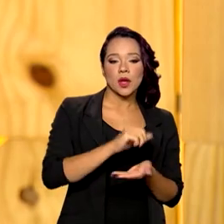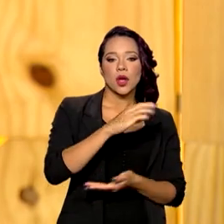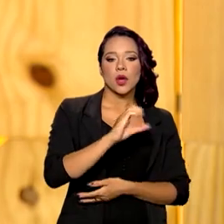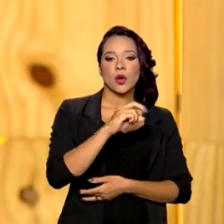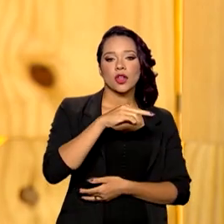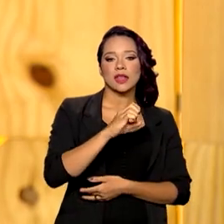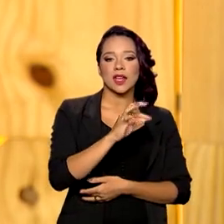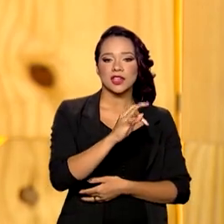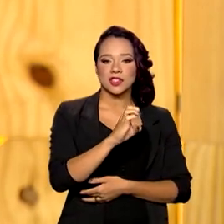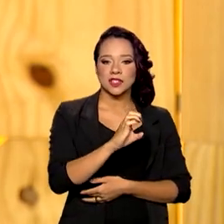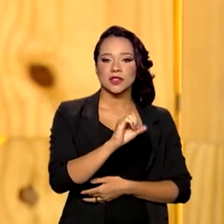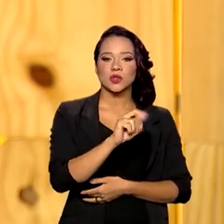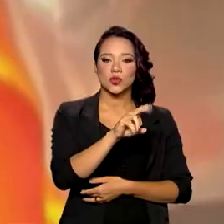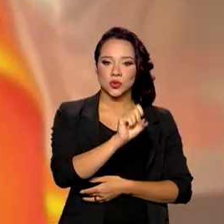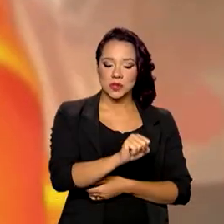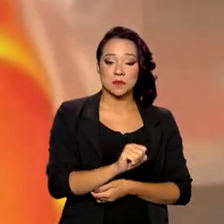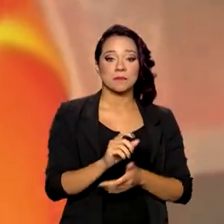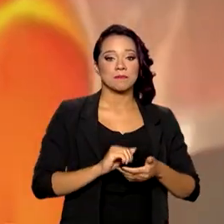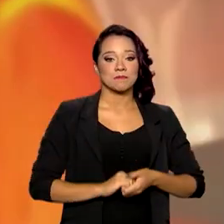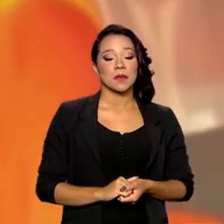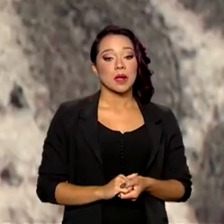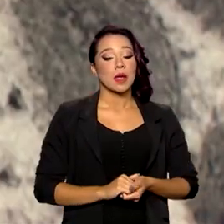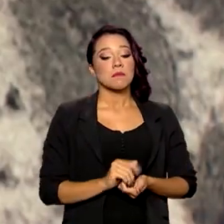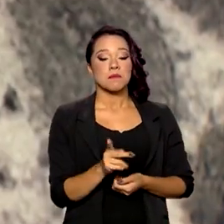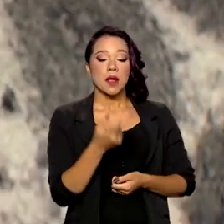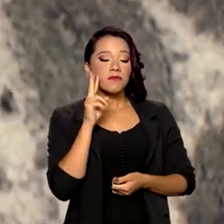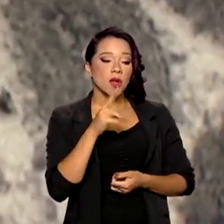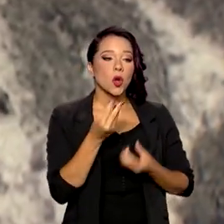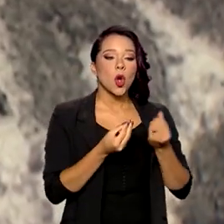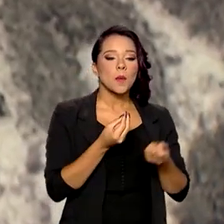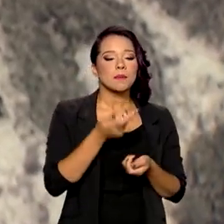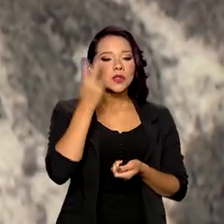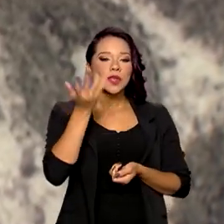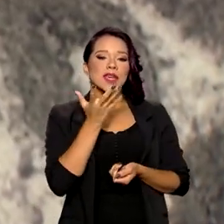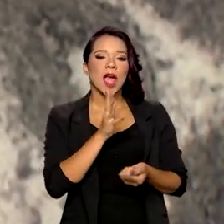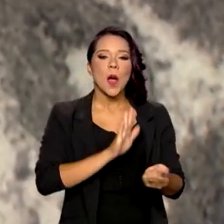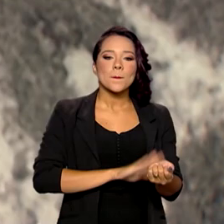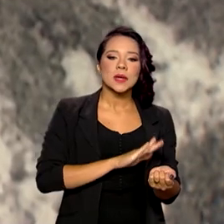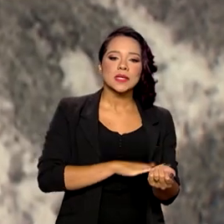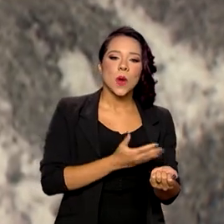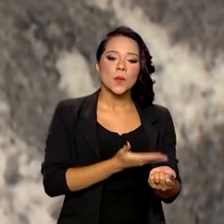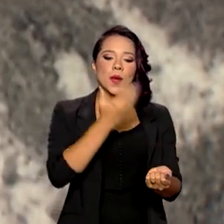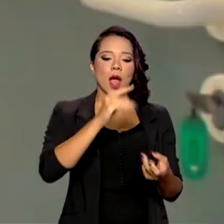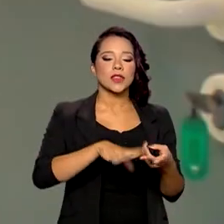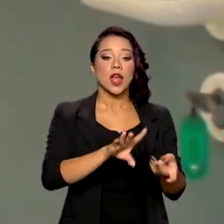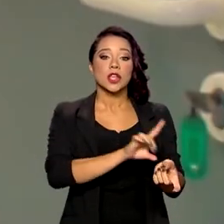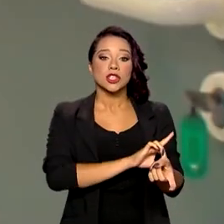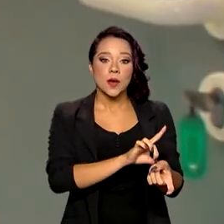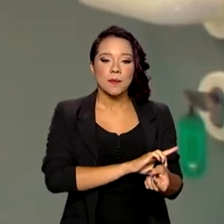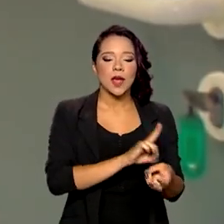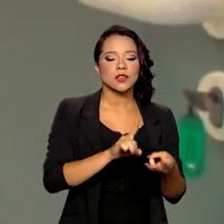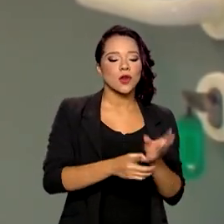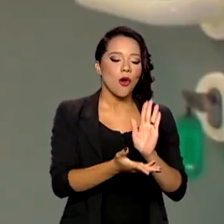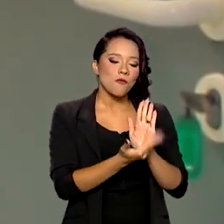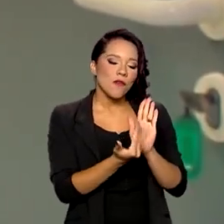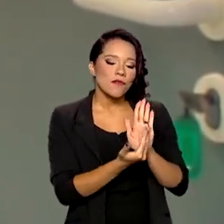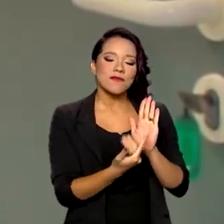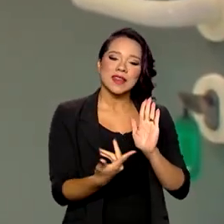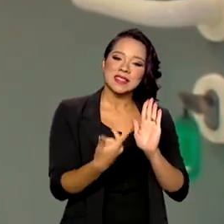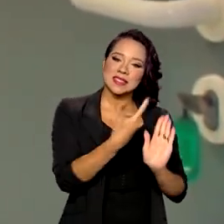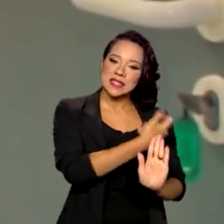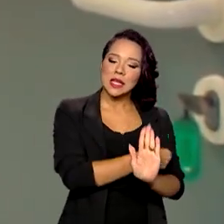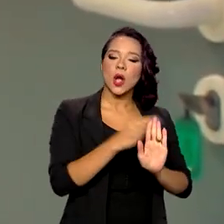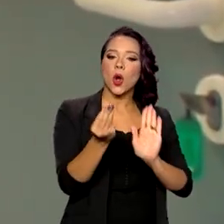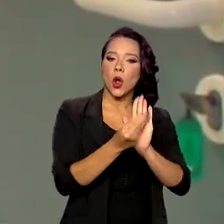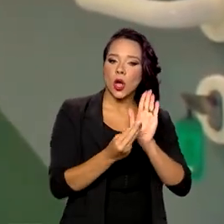brasileiros que procuram a atenção primária à saúde, controle da hipertensão arterial, do diabetes, o preenchimento da carteira de vacinação,